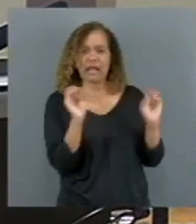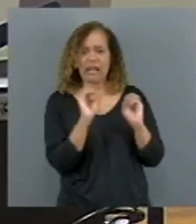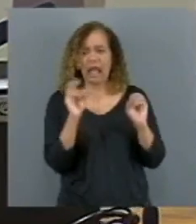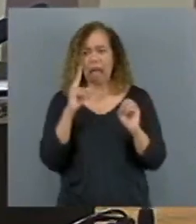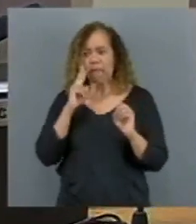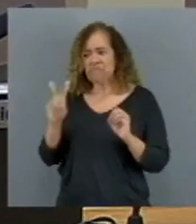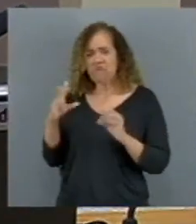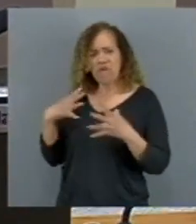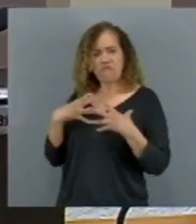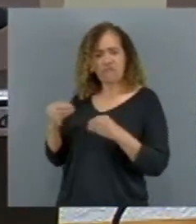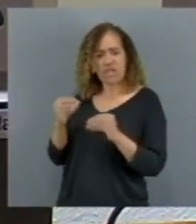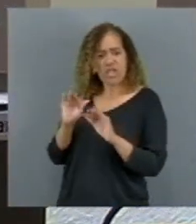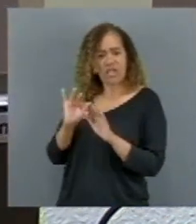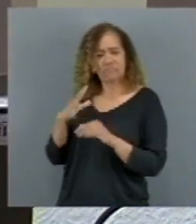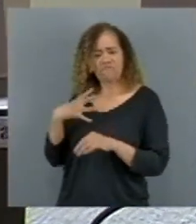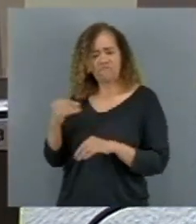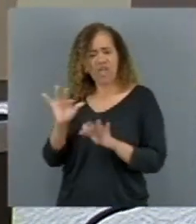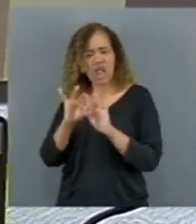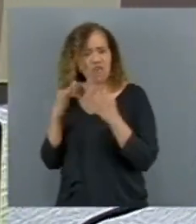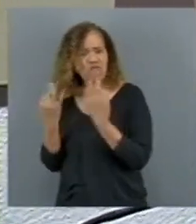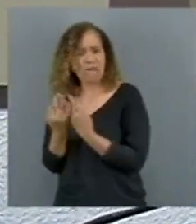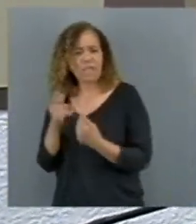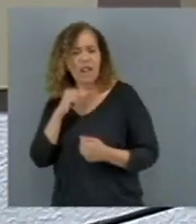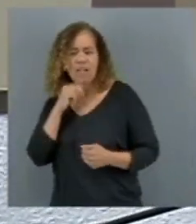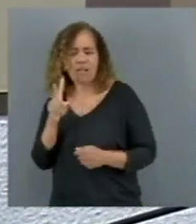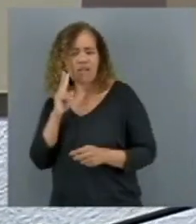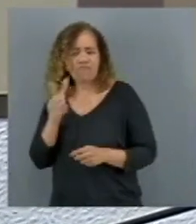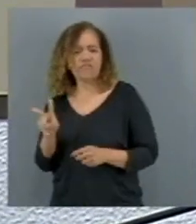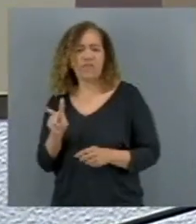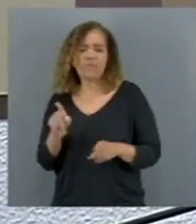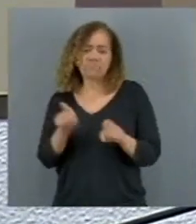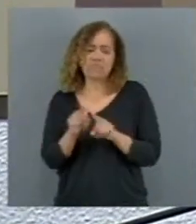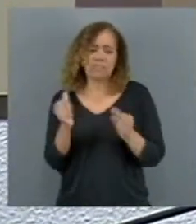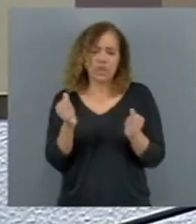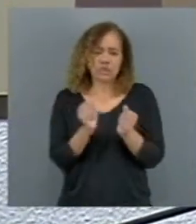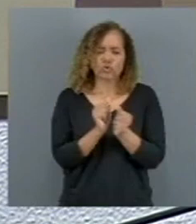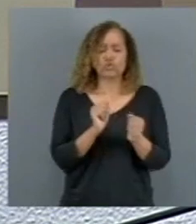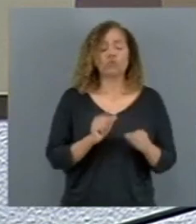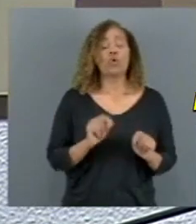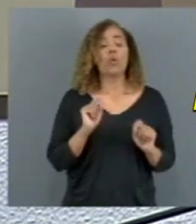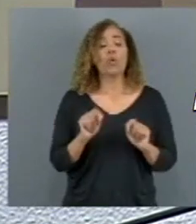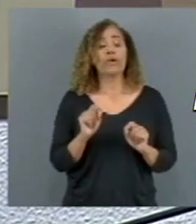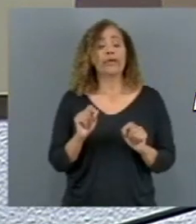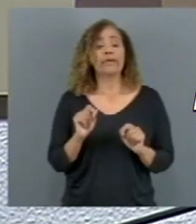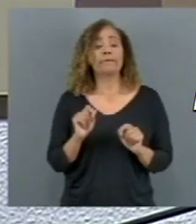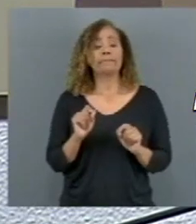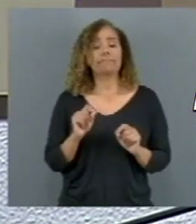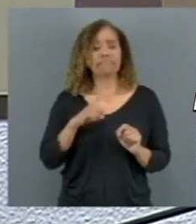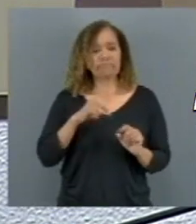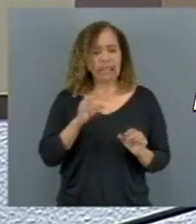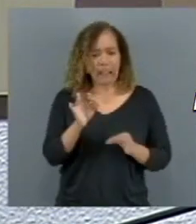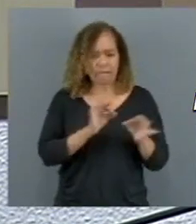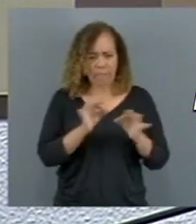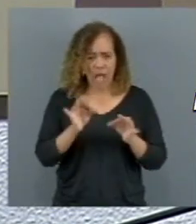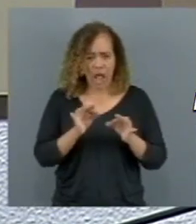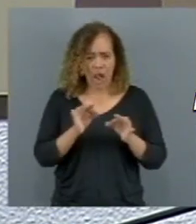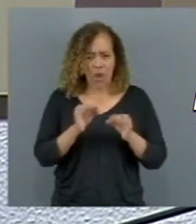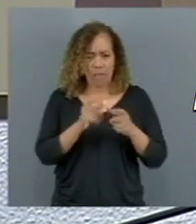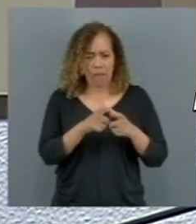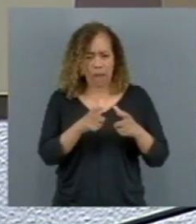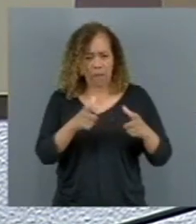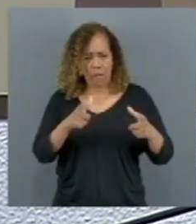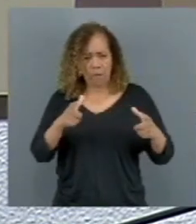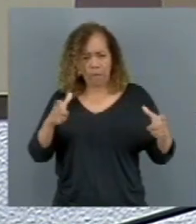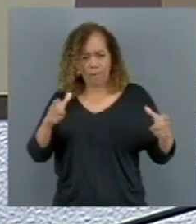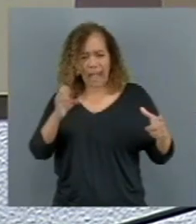filhos e seus demais companheiros. Além disso, há planos de expansão para Santa